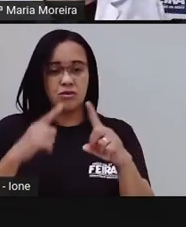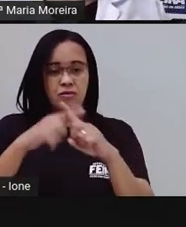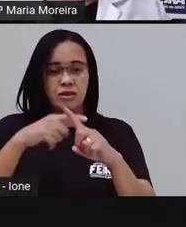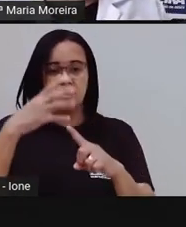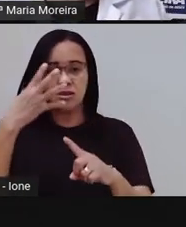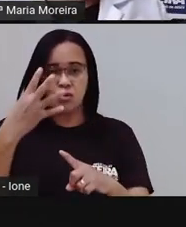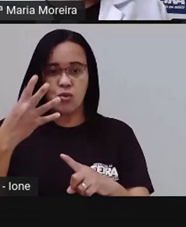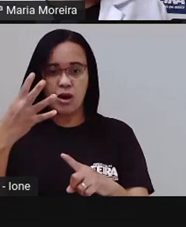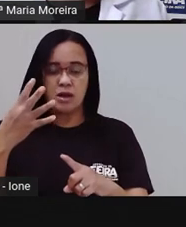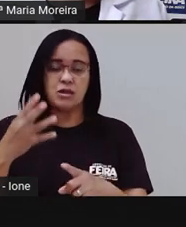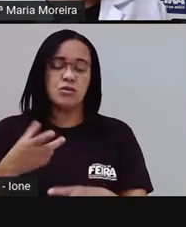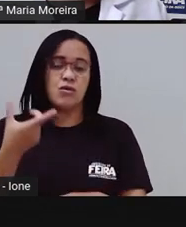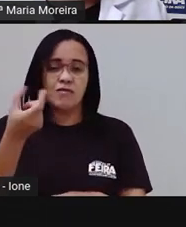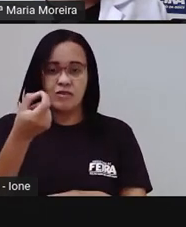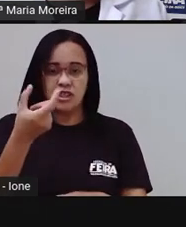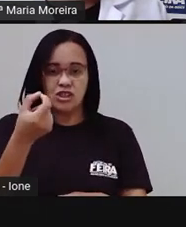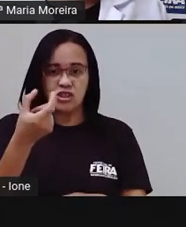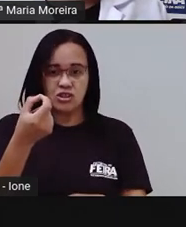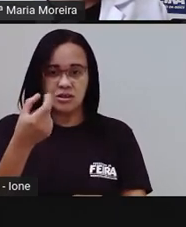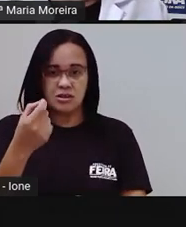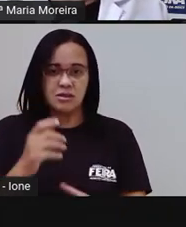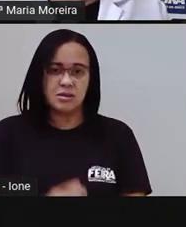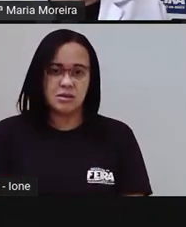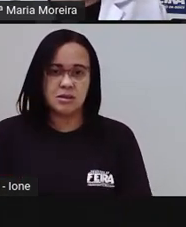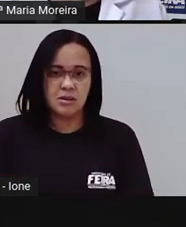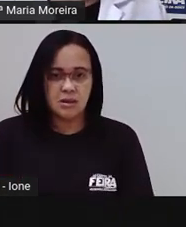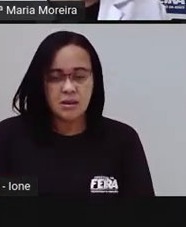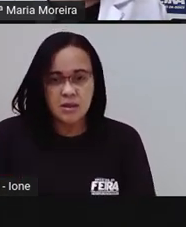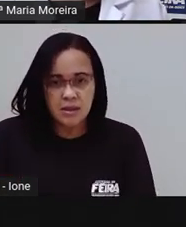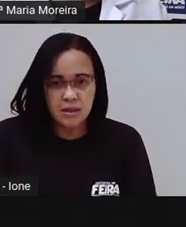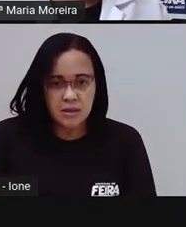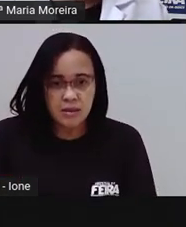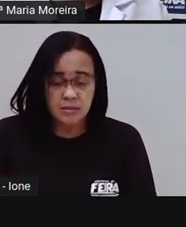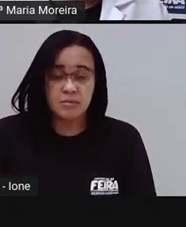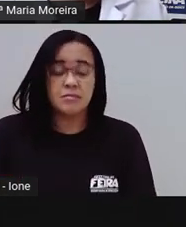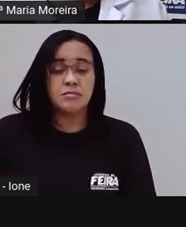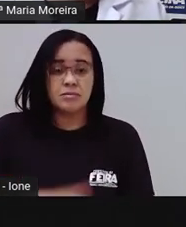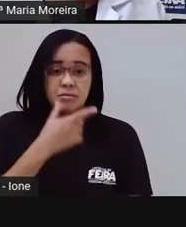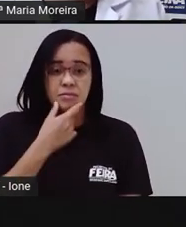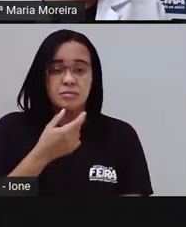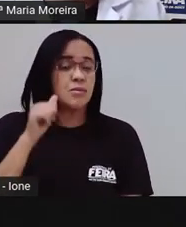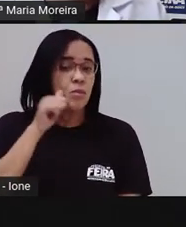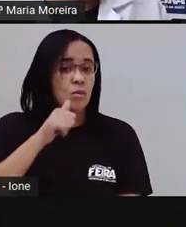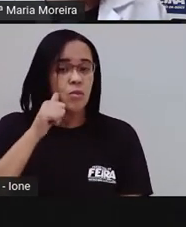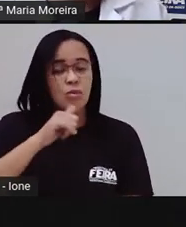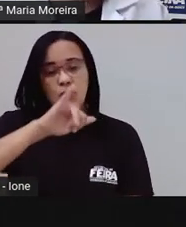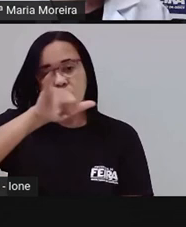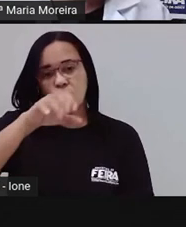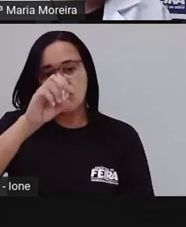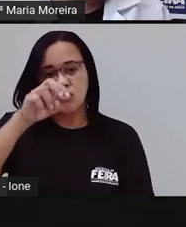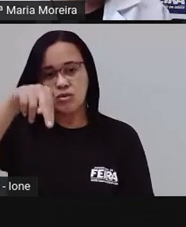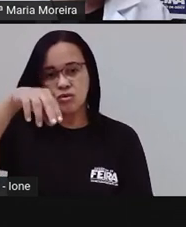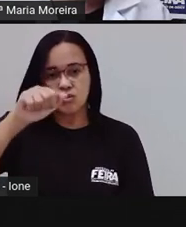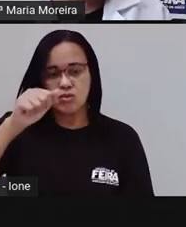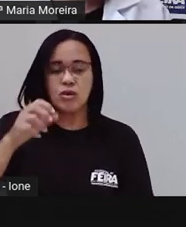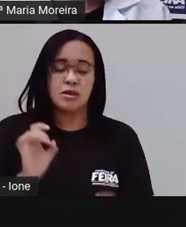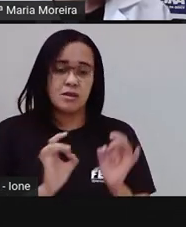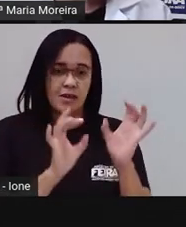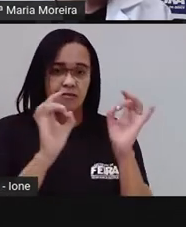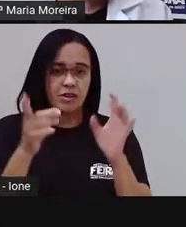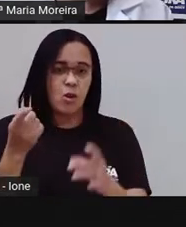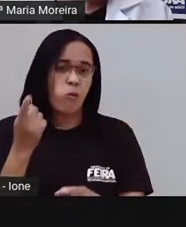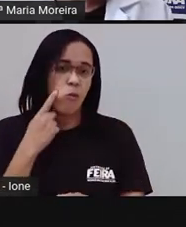Nossa última situação. Problema. Joana vende bombons e organiza as caixas em quatro fileiras, né?